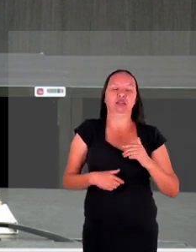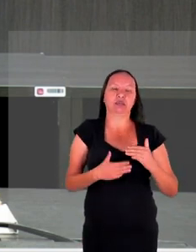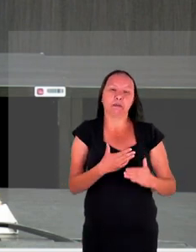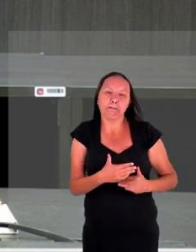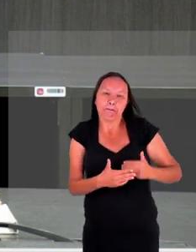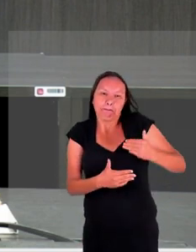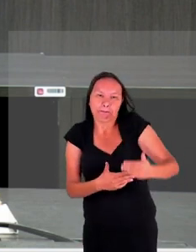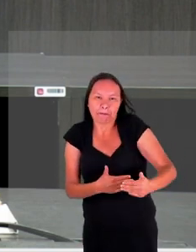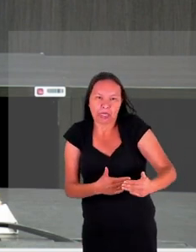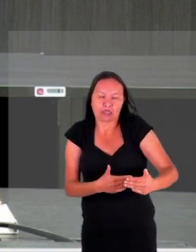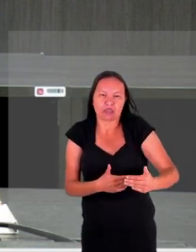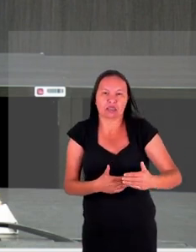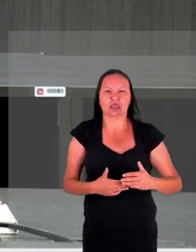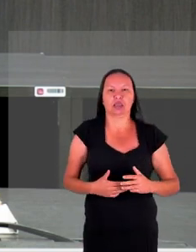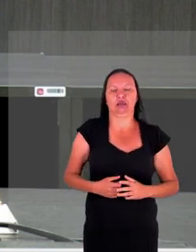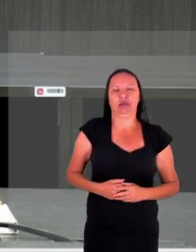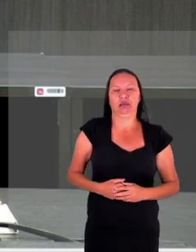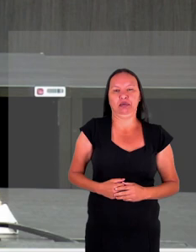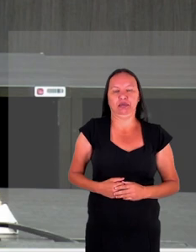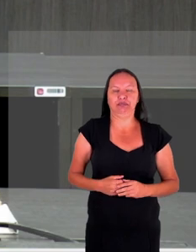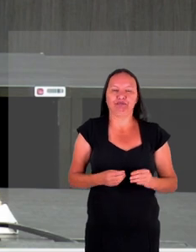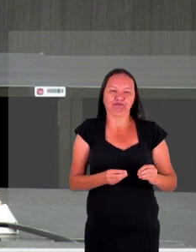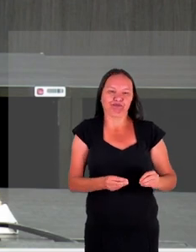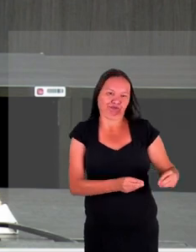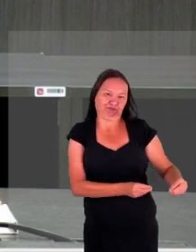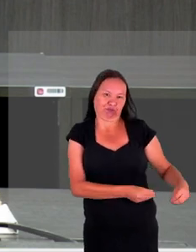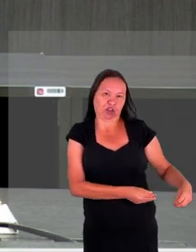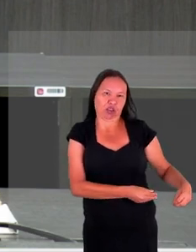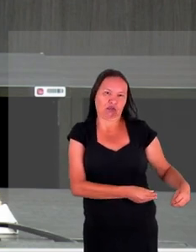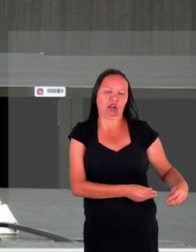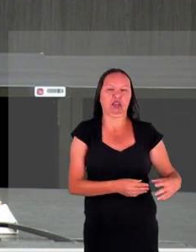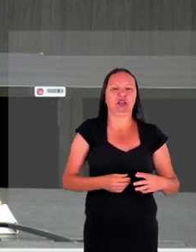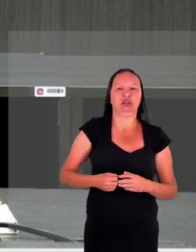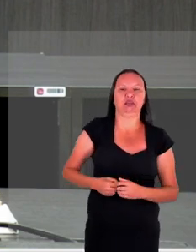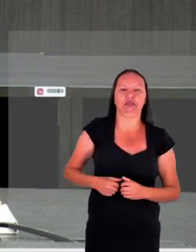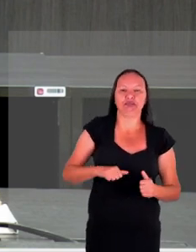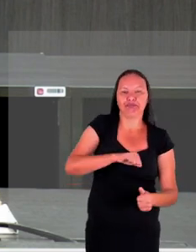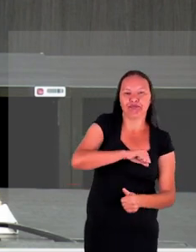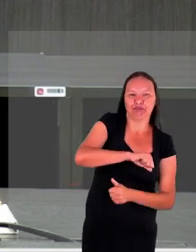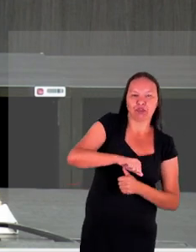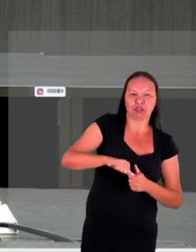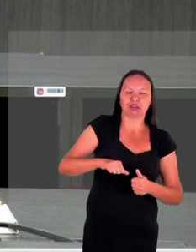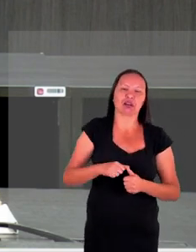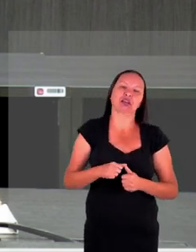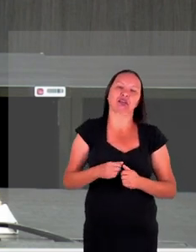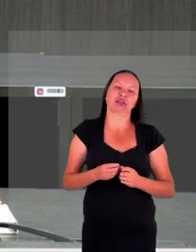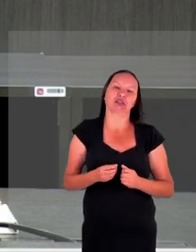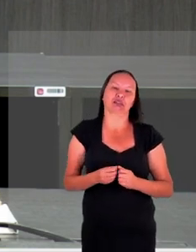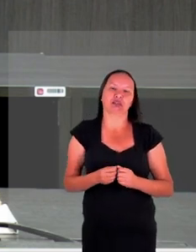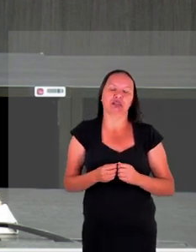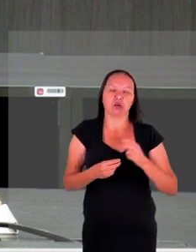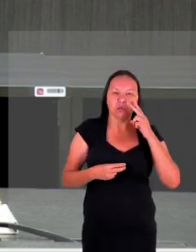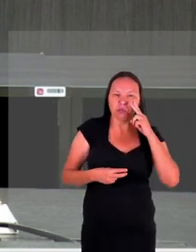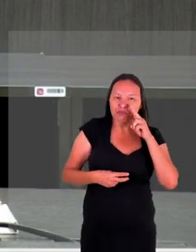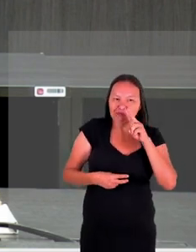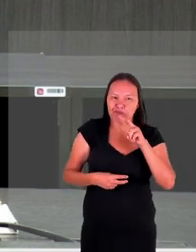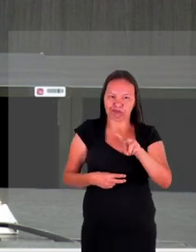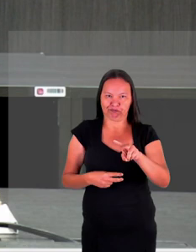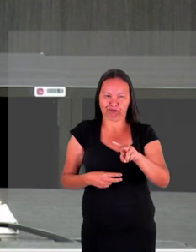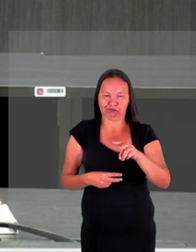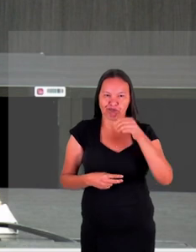realmente ao lado passam sem aquele olhar empático